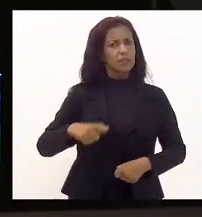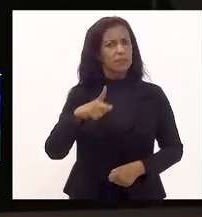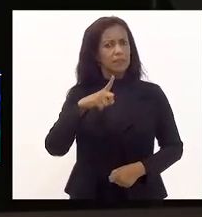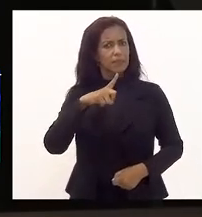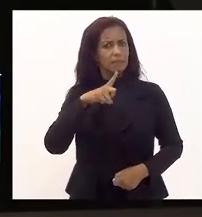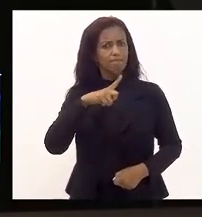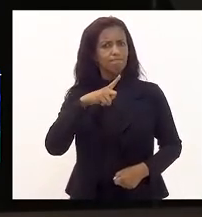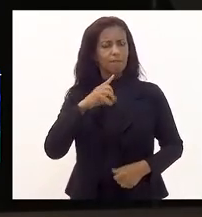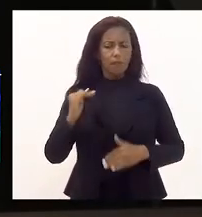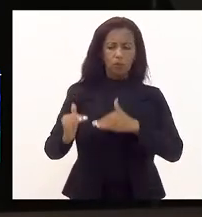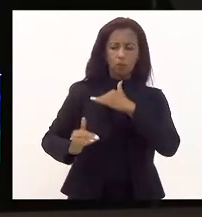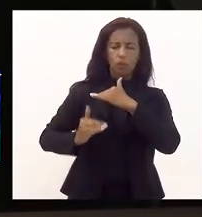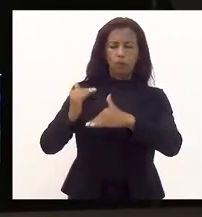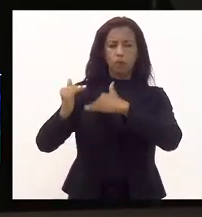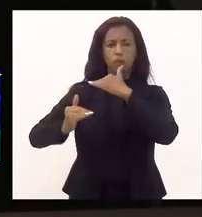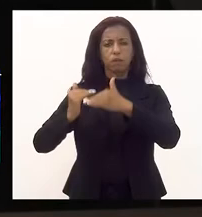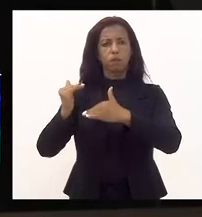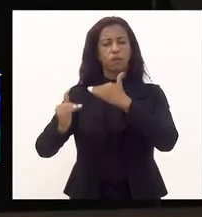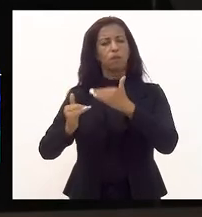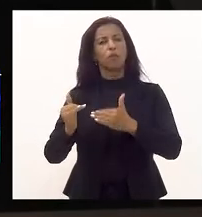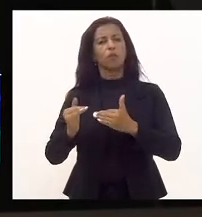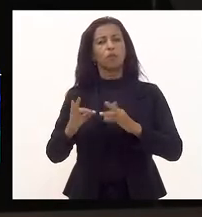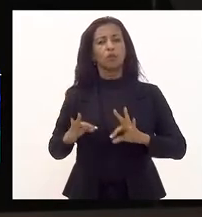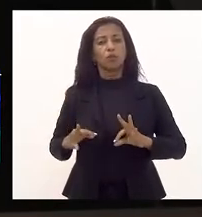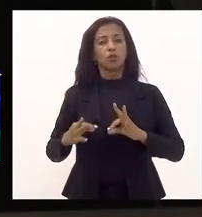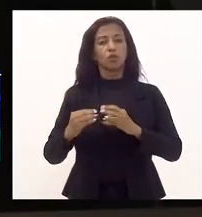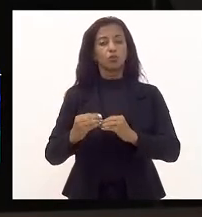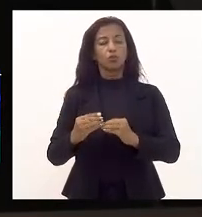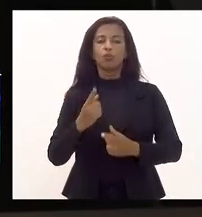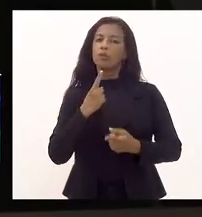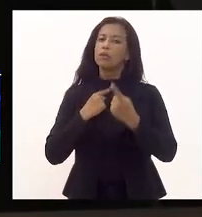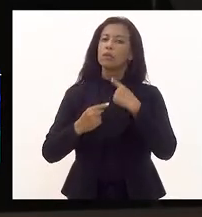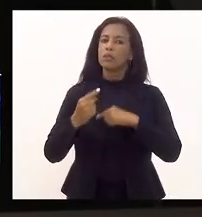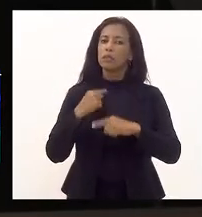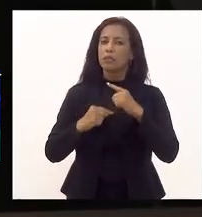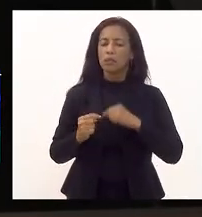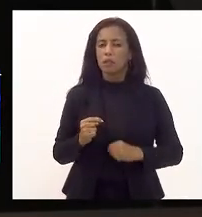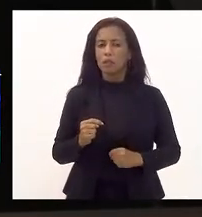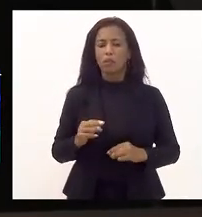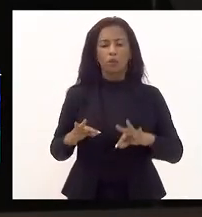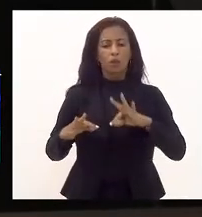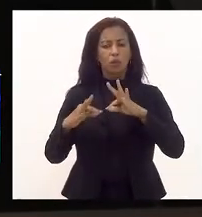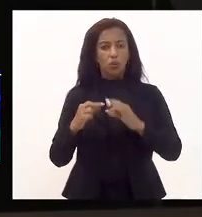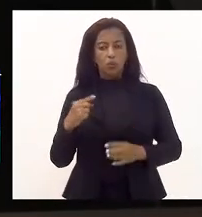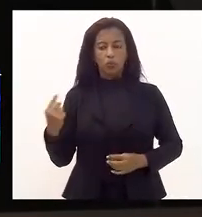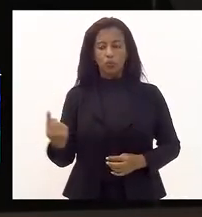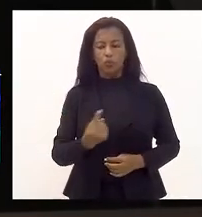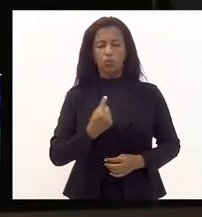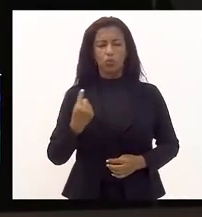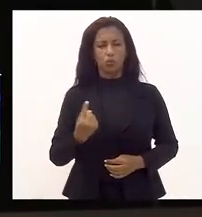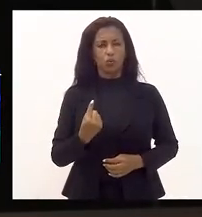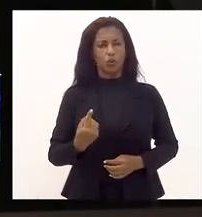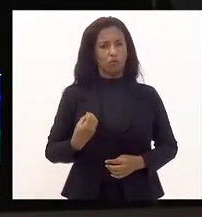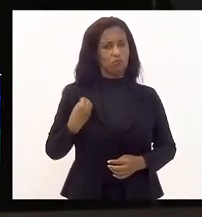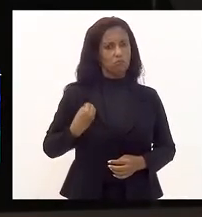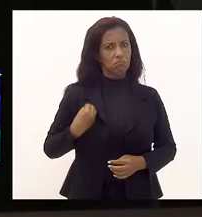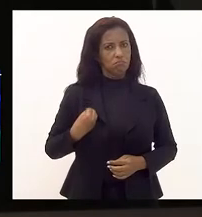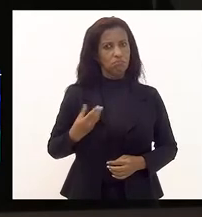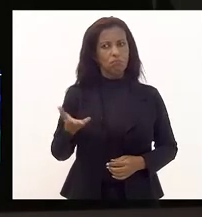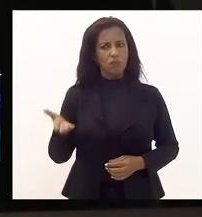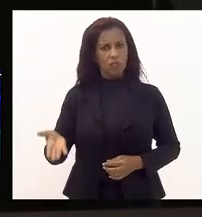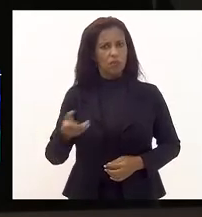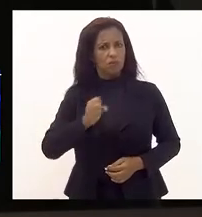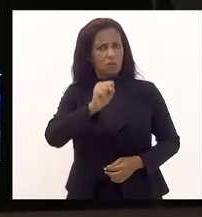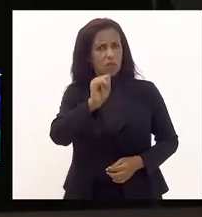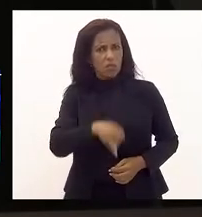na construção daquilo que nós desejamos, na construção dos nossos destinos e isto